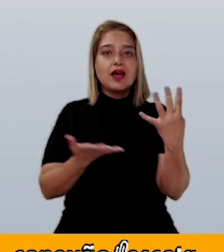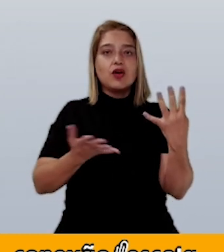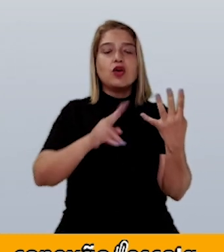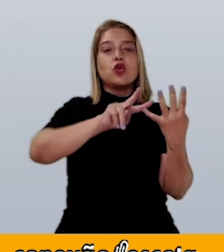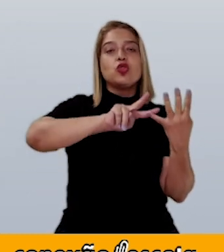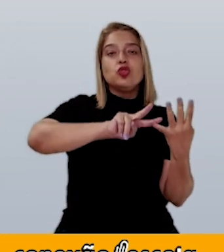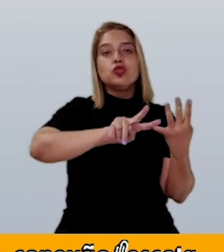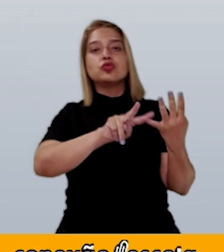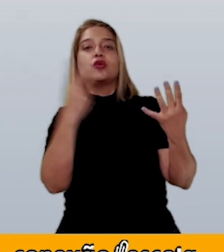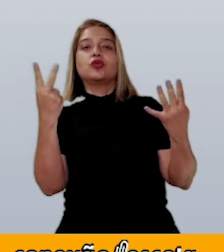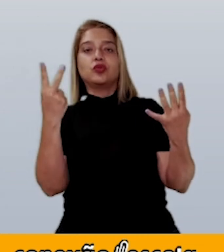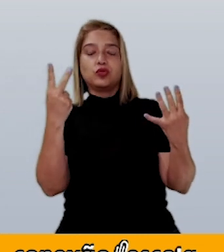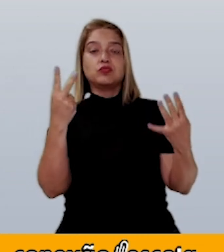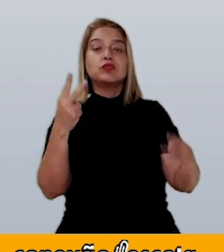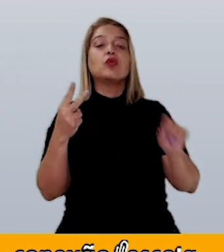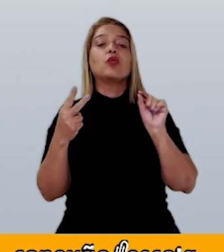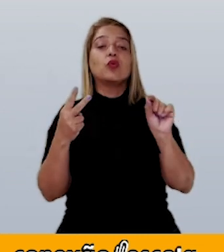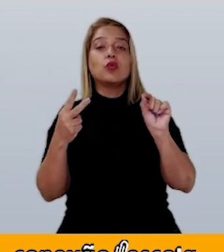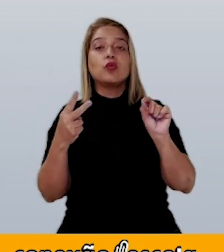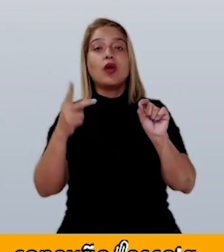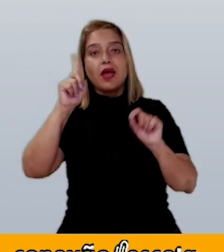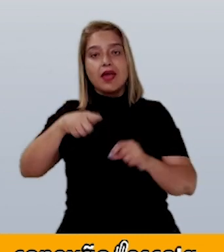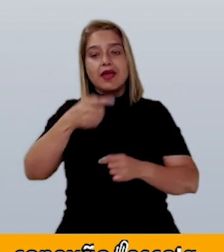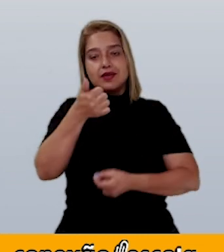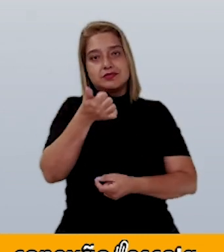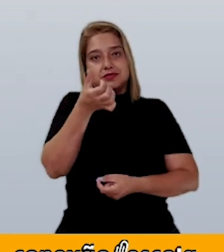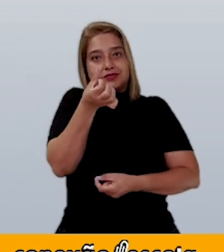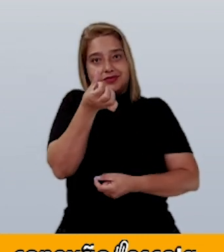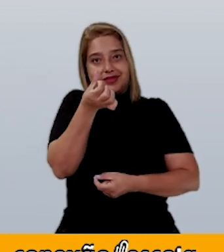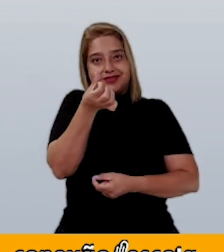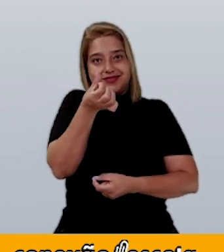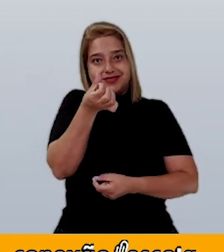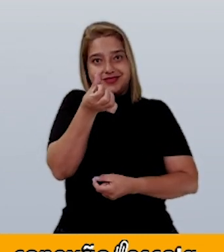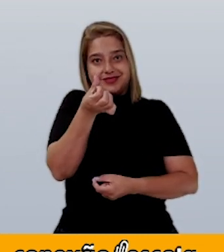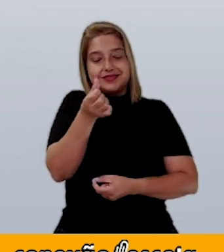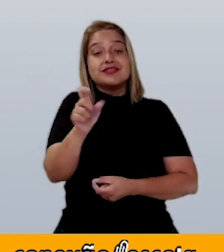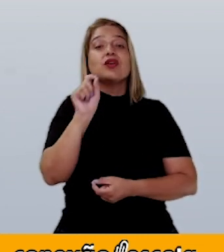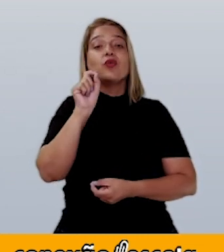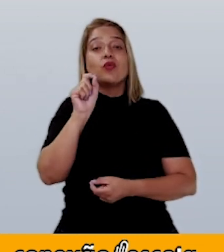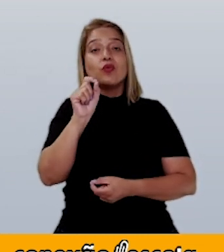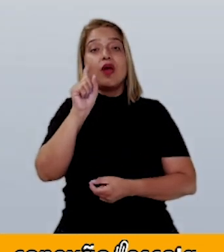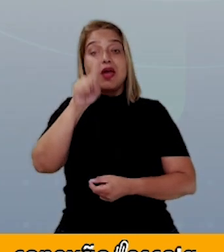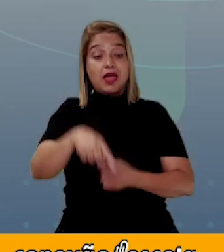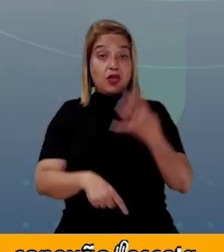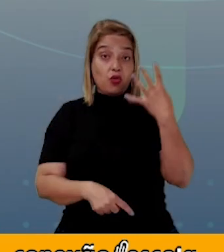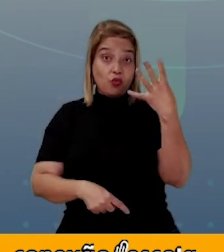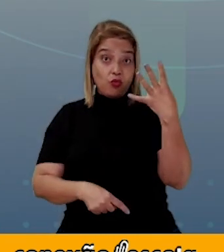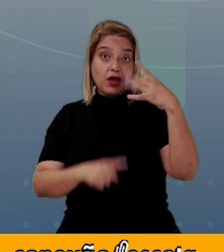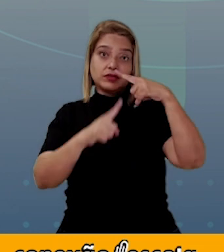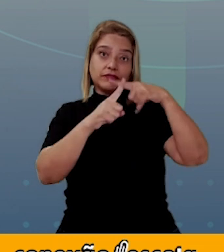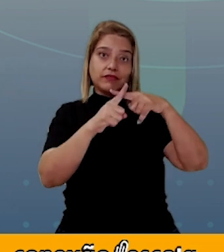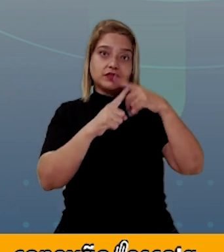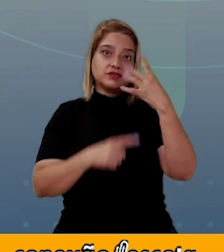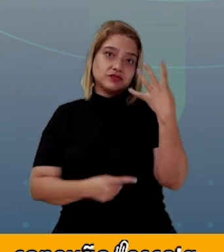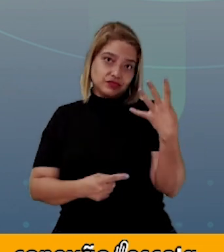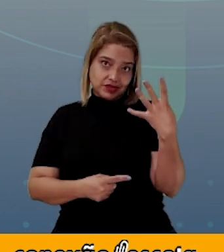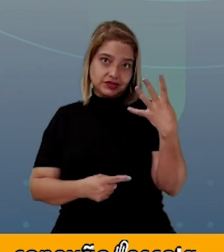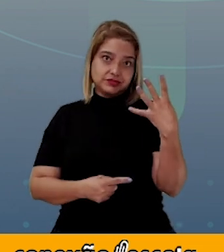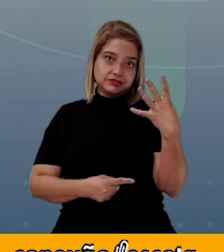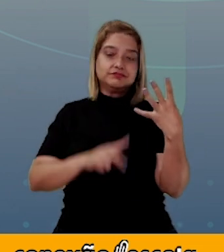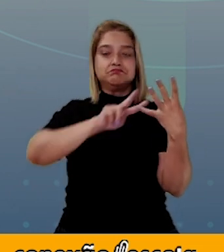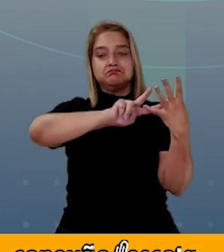quadradinhos agora vão virar dezesseis. Porque será quatro vezes quatro.